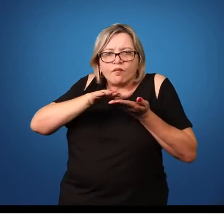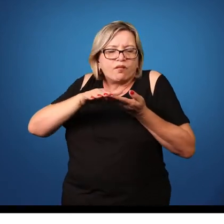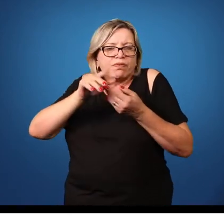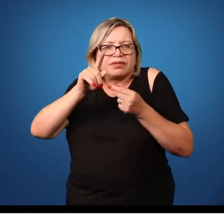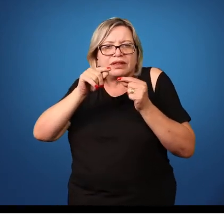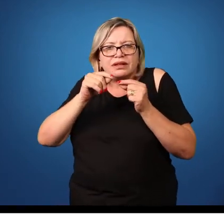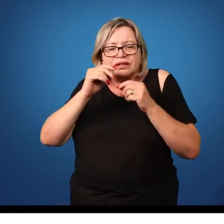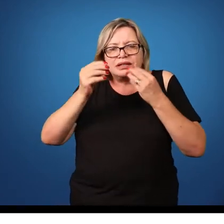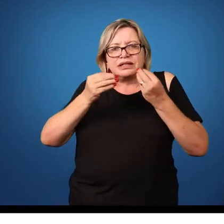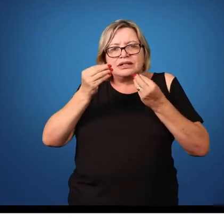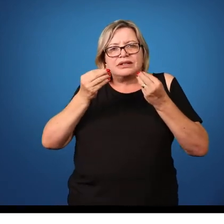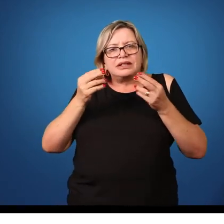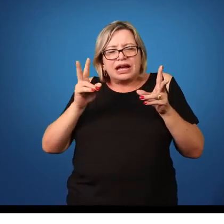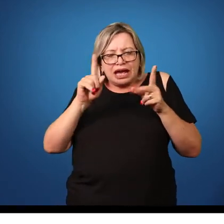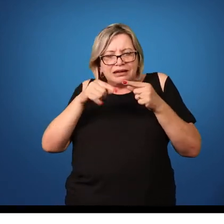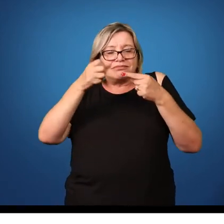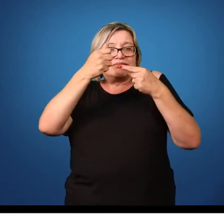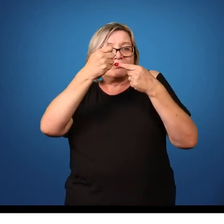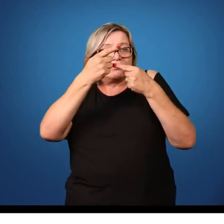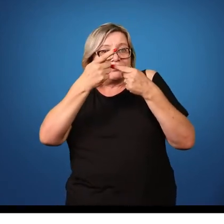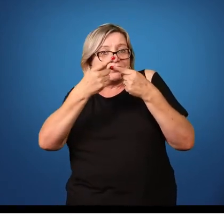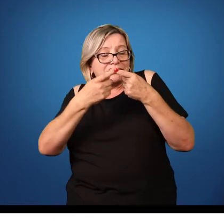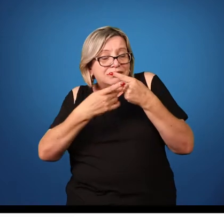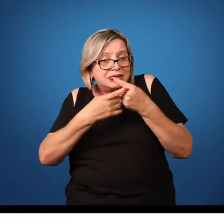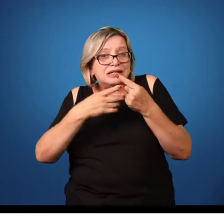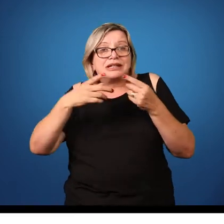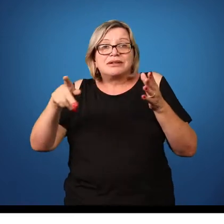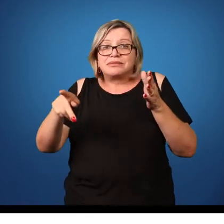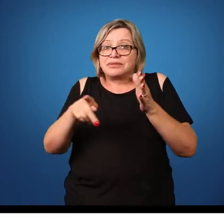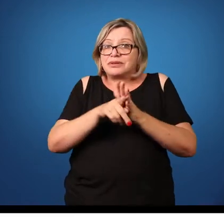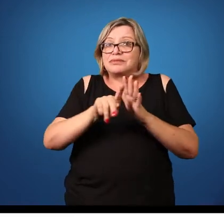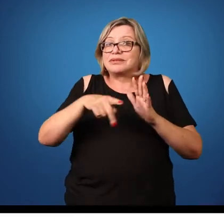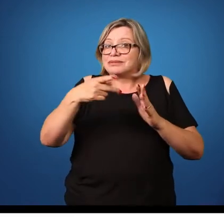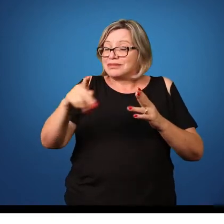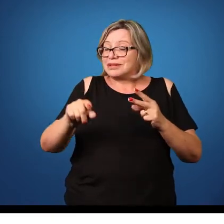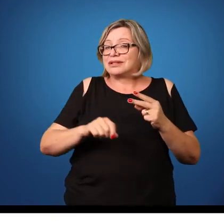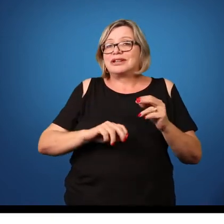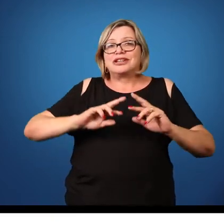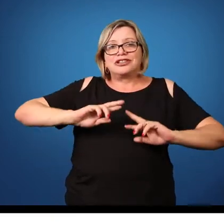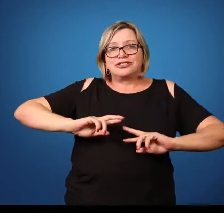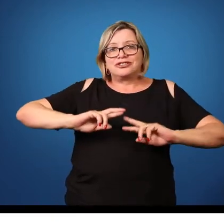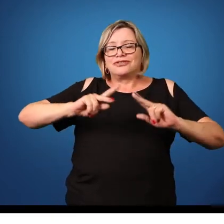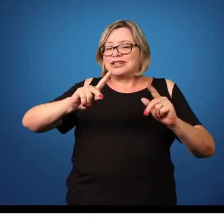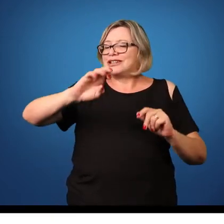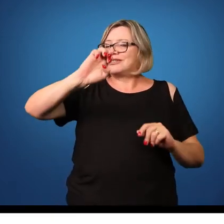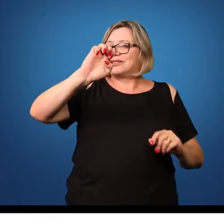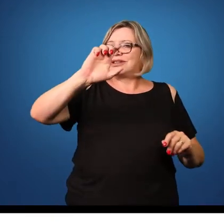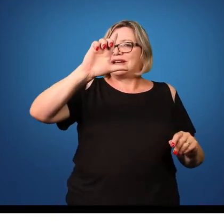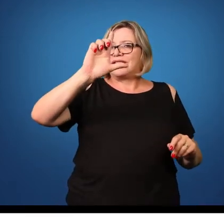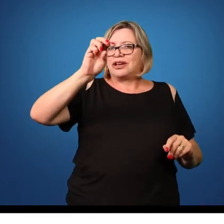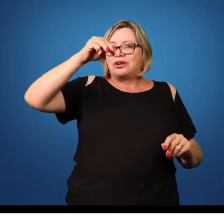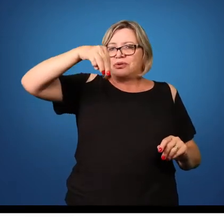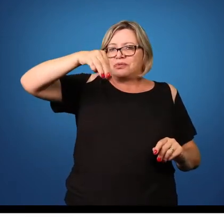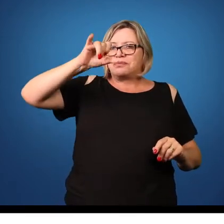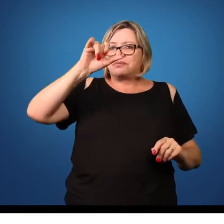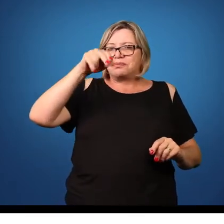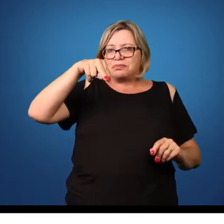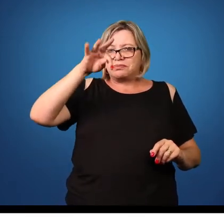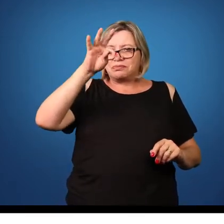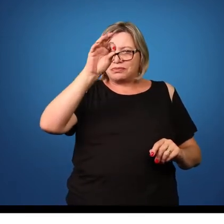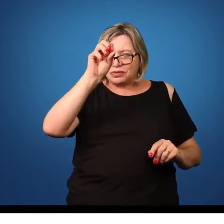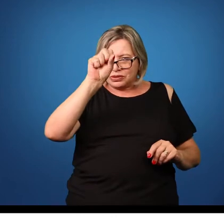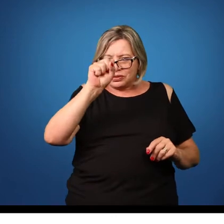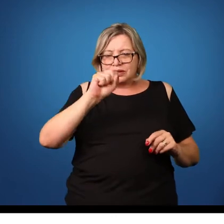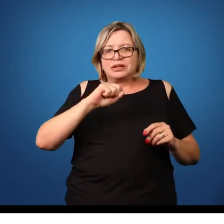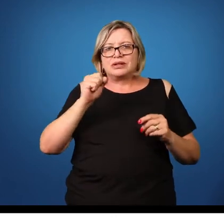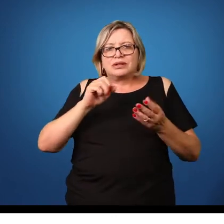e essa é uma das grandes características que os diferenciam do outro grupo de eumintos, que são os nematóides. Então